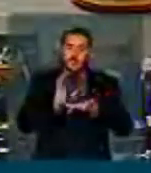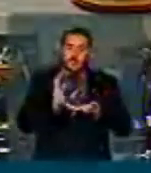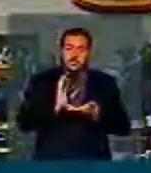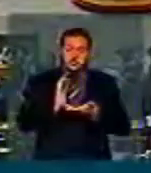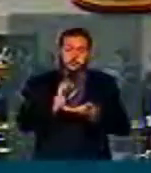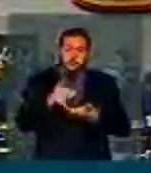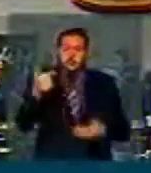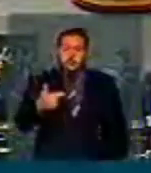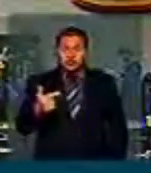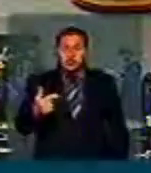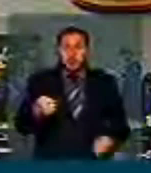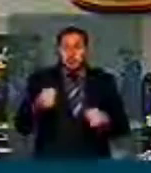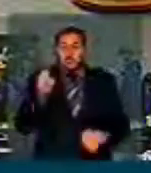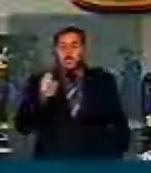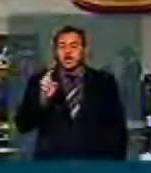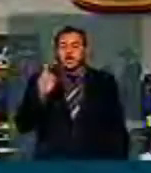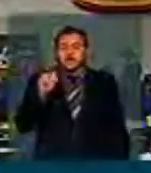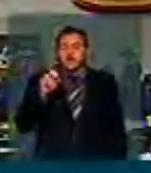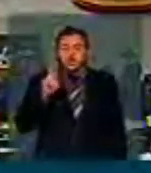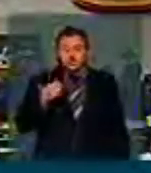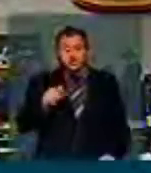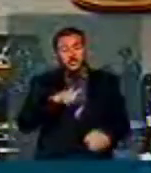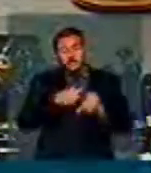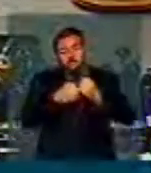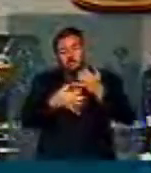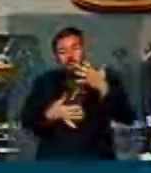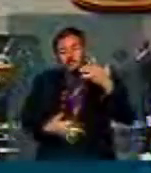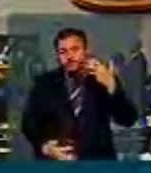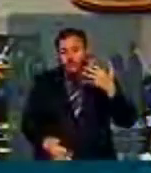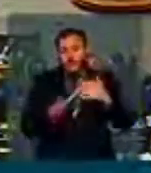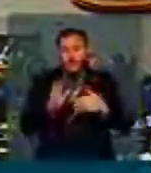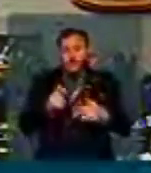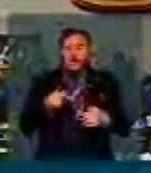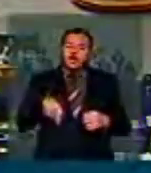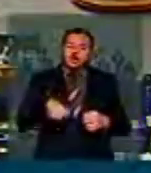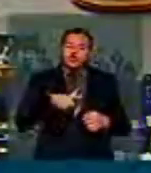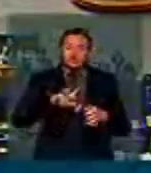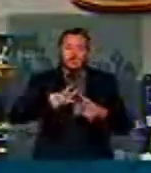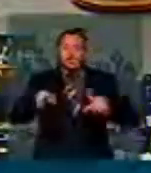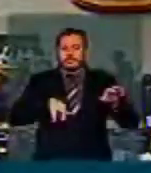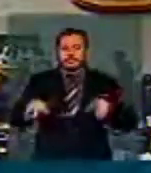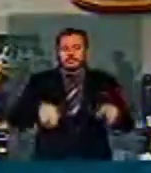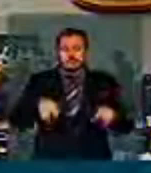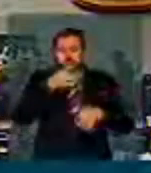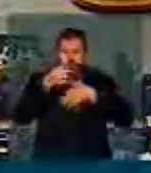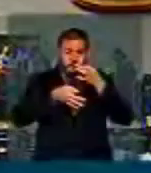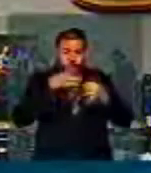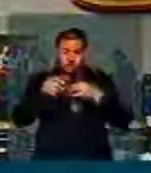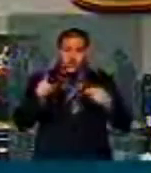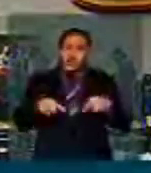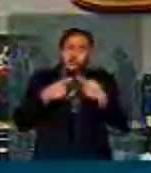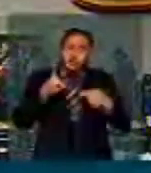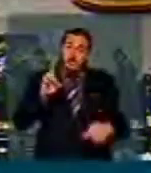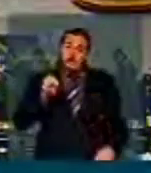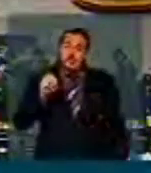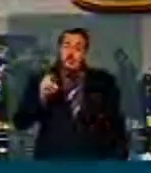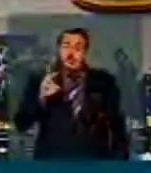extraordinária do dia. Havia uma lista imensa de projetos, mas como é um parlamento que tem várias opiniões e faz parte da democracia, Antônio